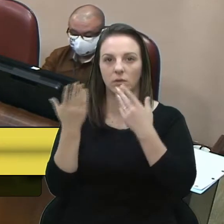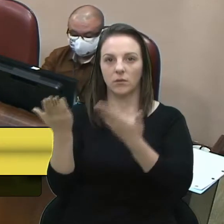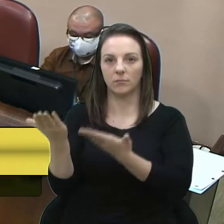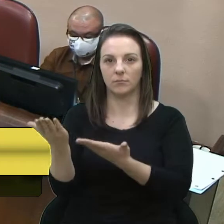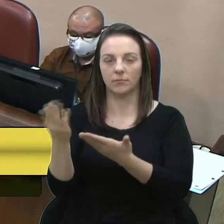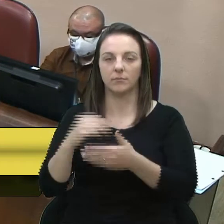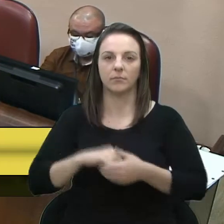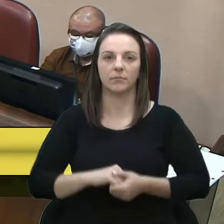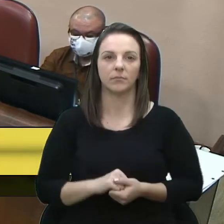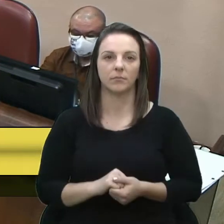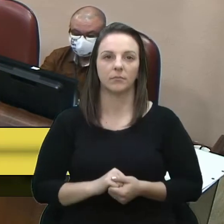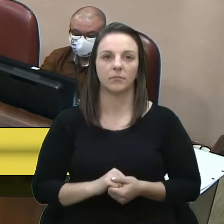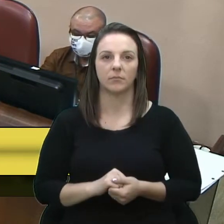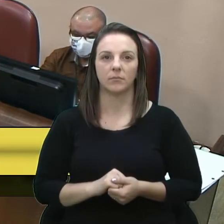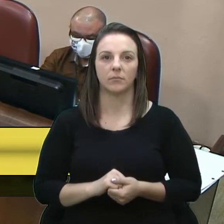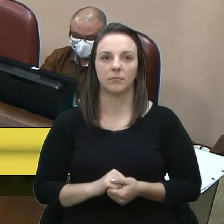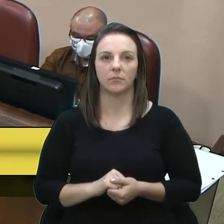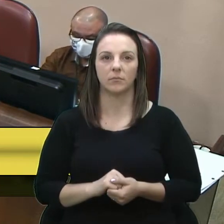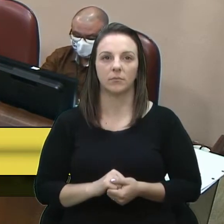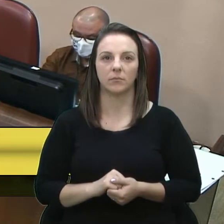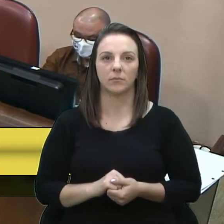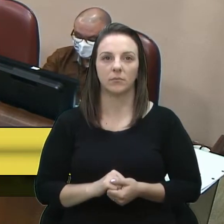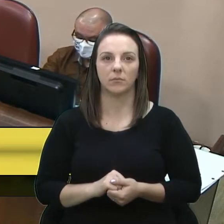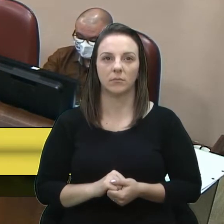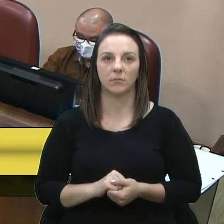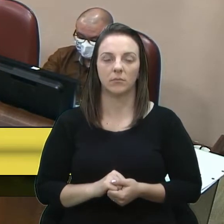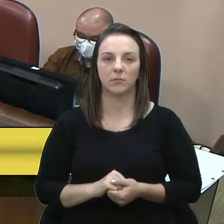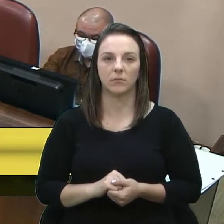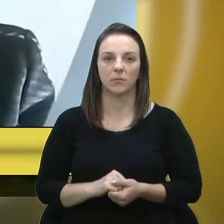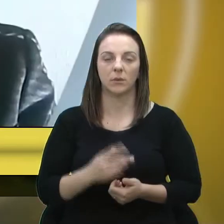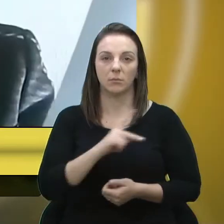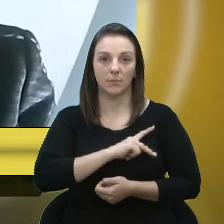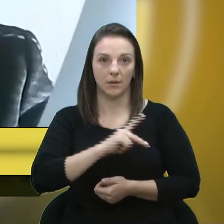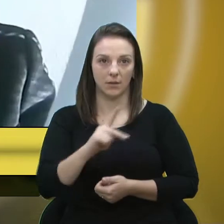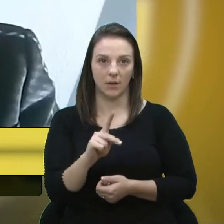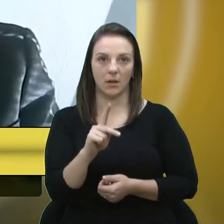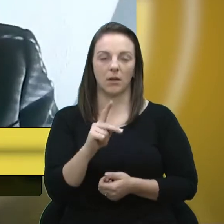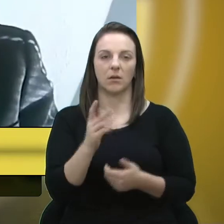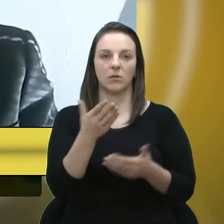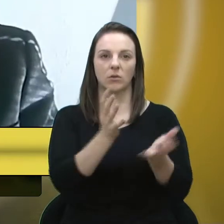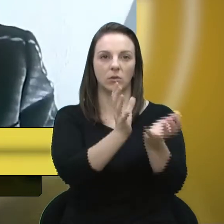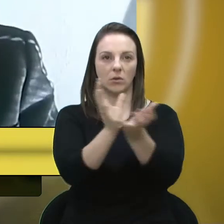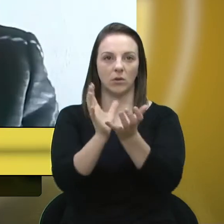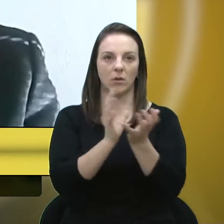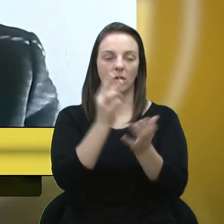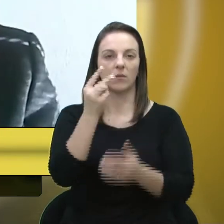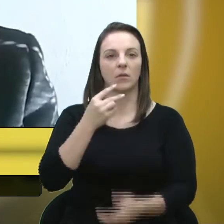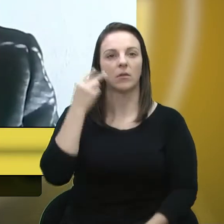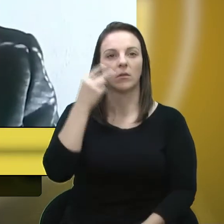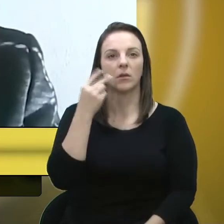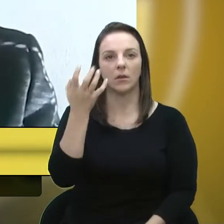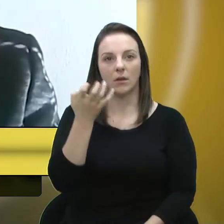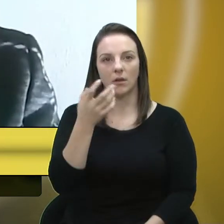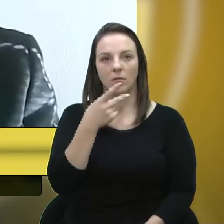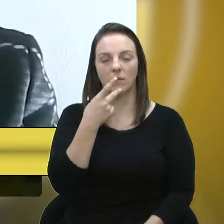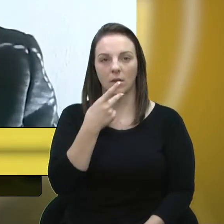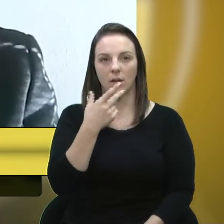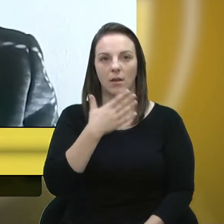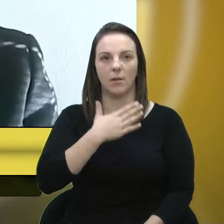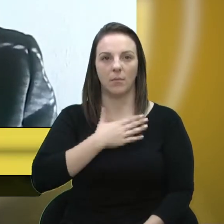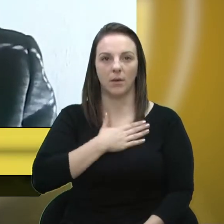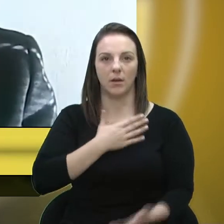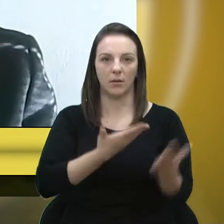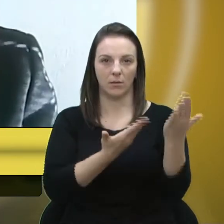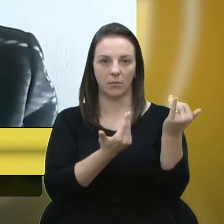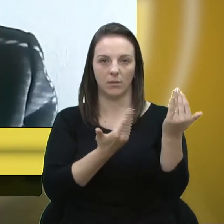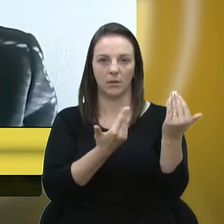Senhor presidente, nobres colegas vereadores, quero manifestar meu voto de pesar